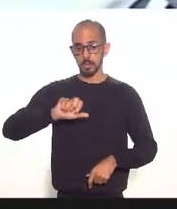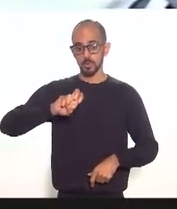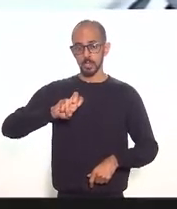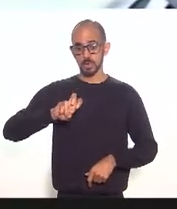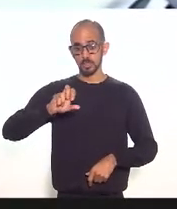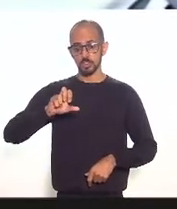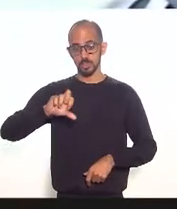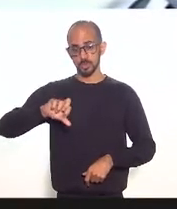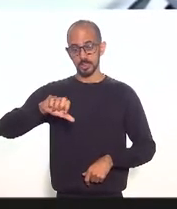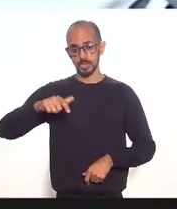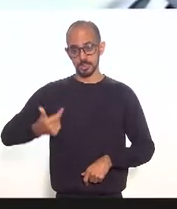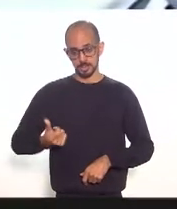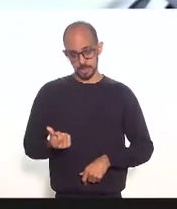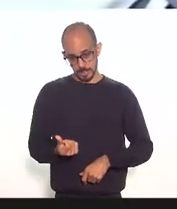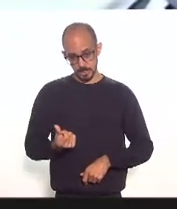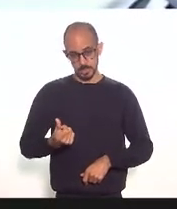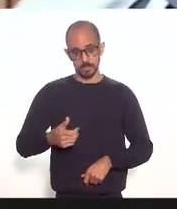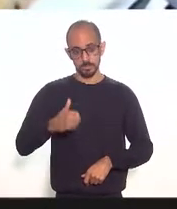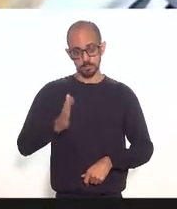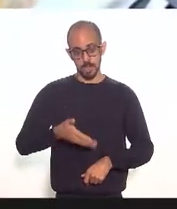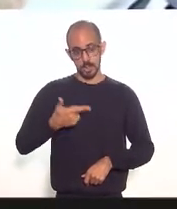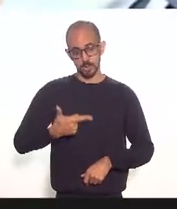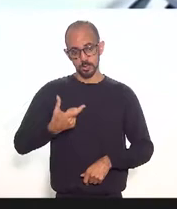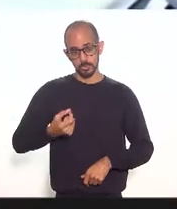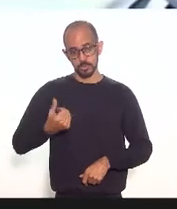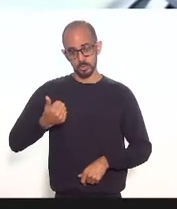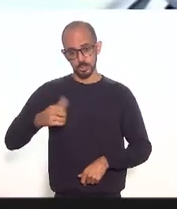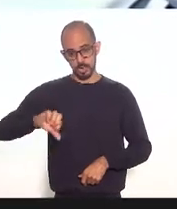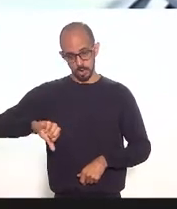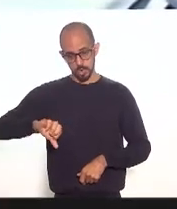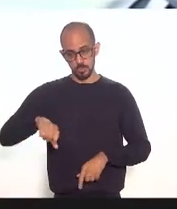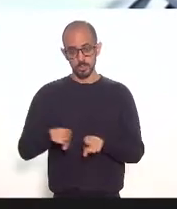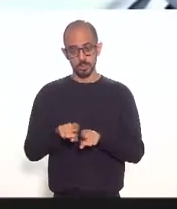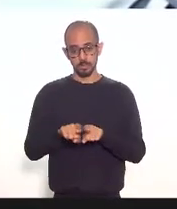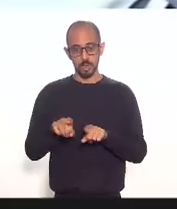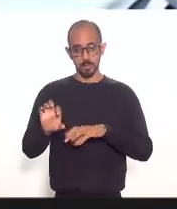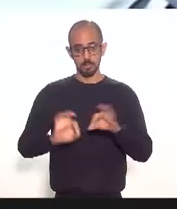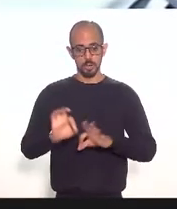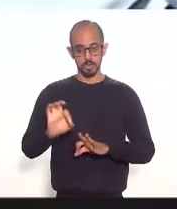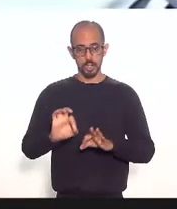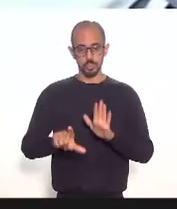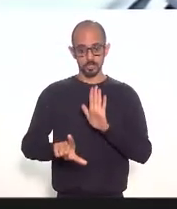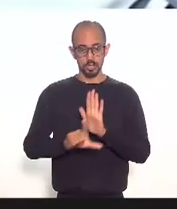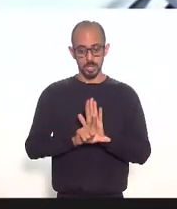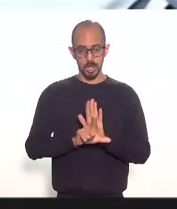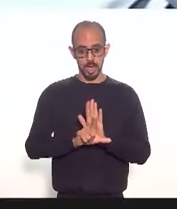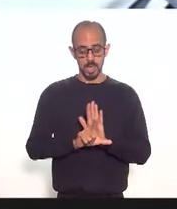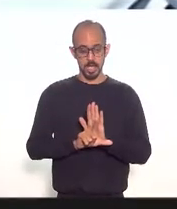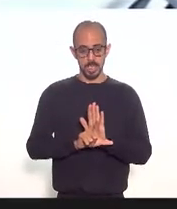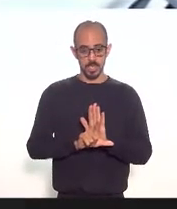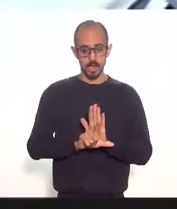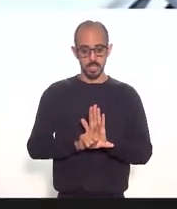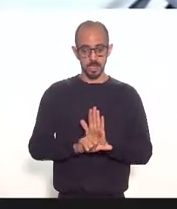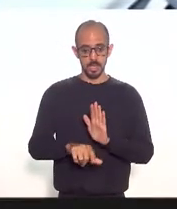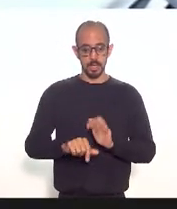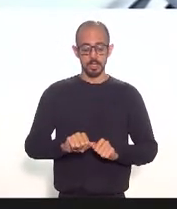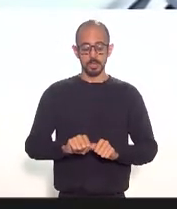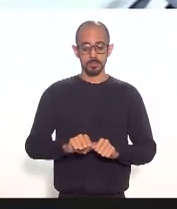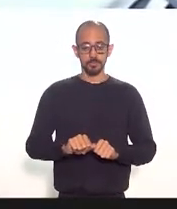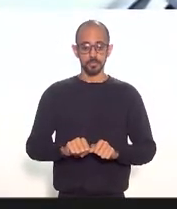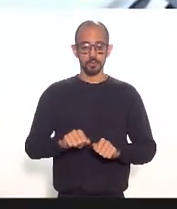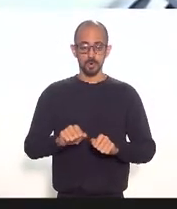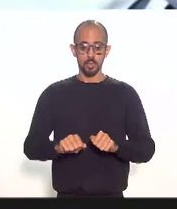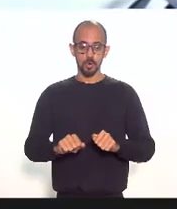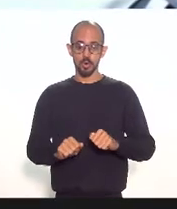de minha autoria e o projeto de lei 3941 de 21 de autoria do Poder Executivo,